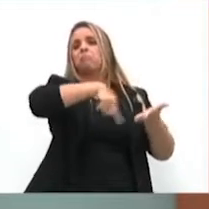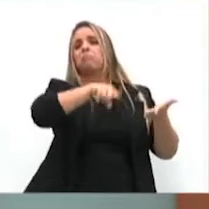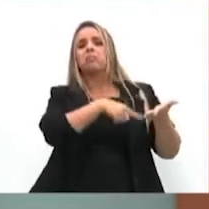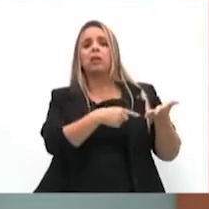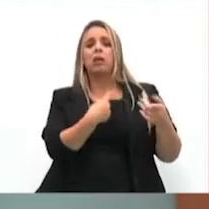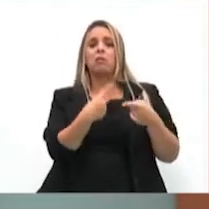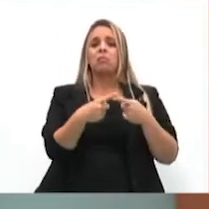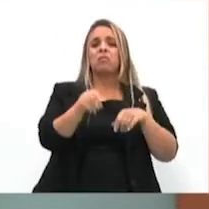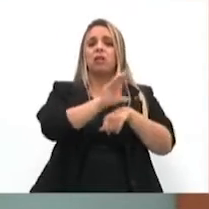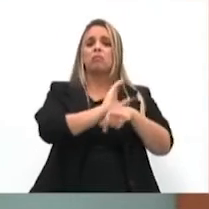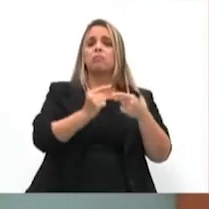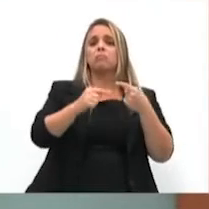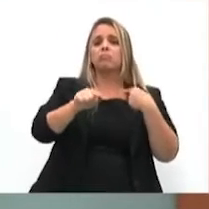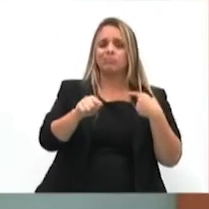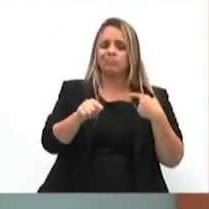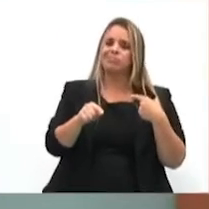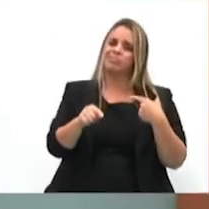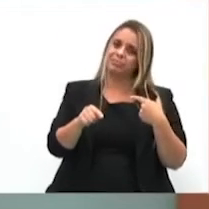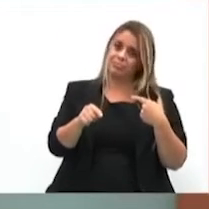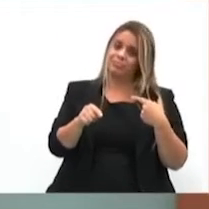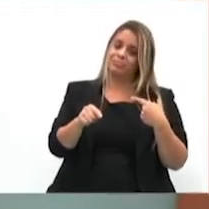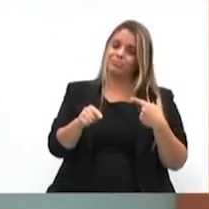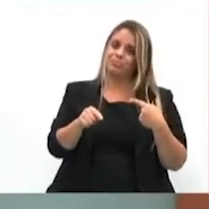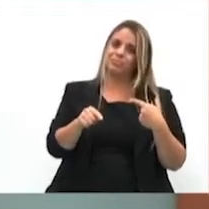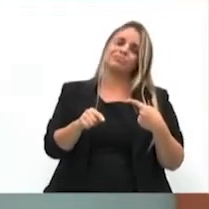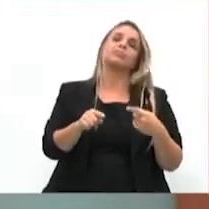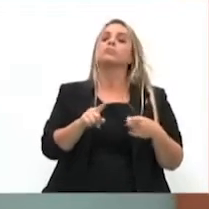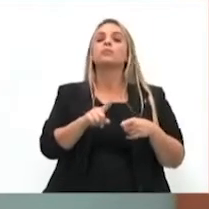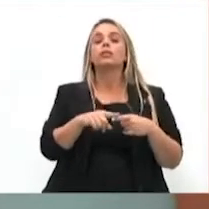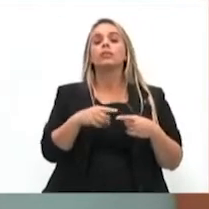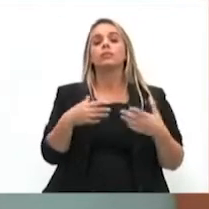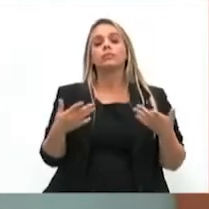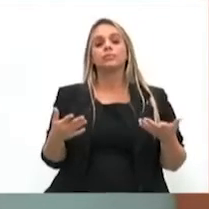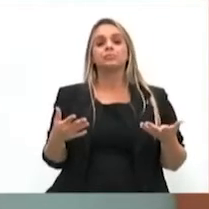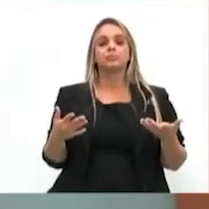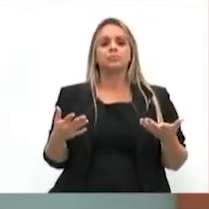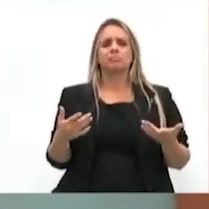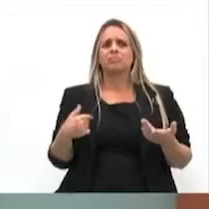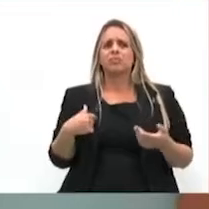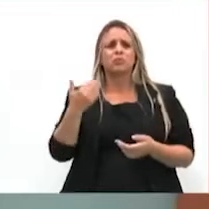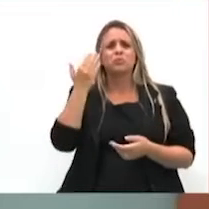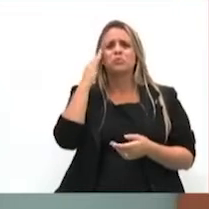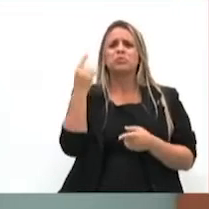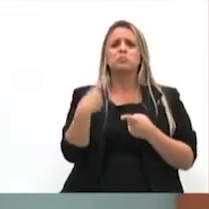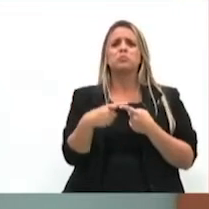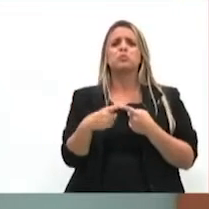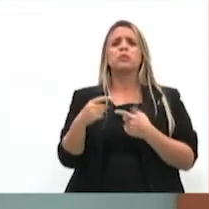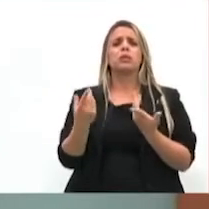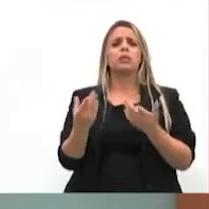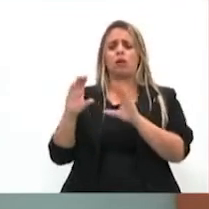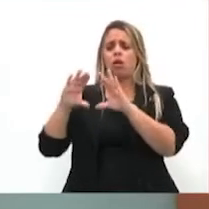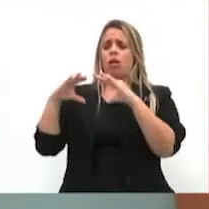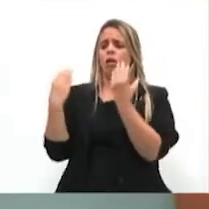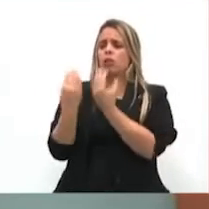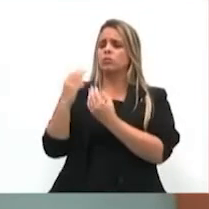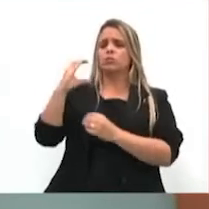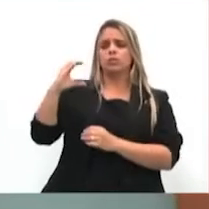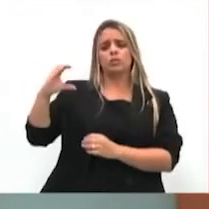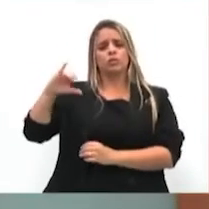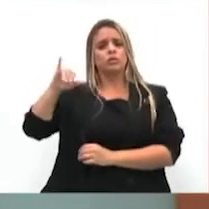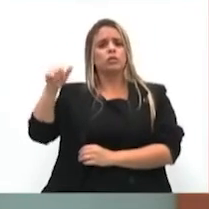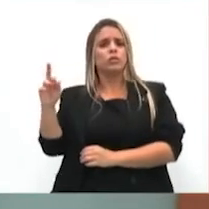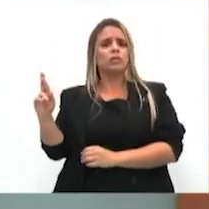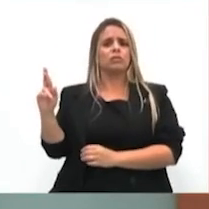inconstitucionalidade. Então, assim, e aí eu não entendo por que a CCJ faz um